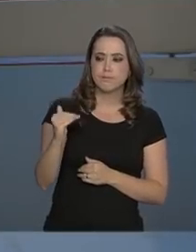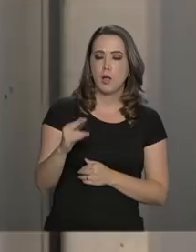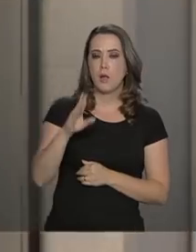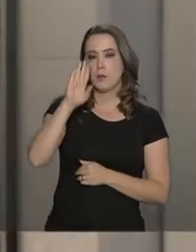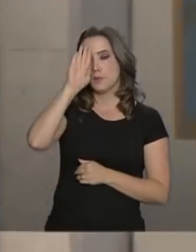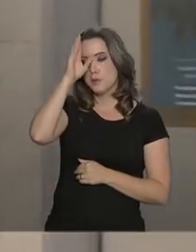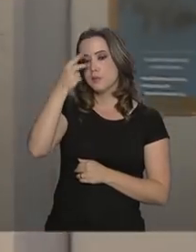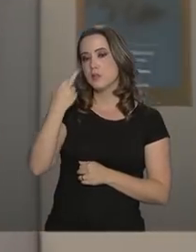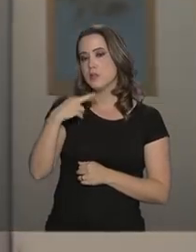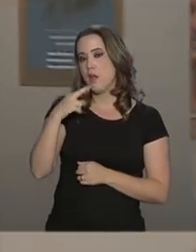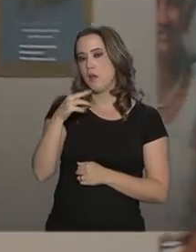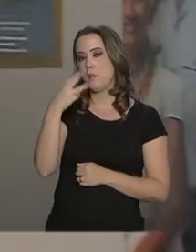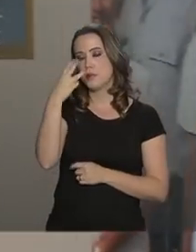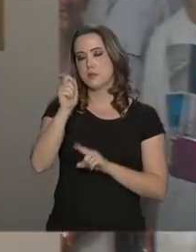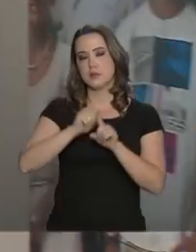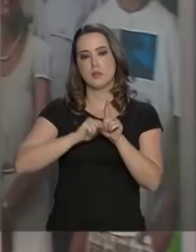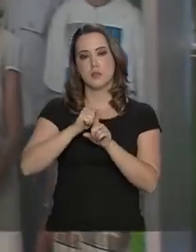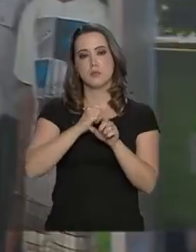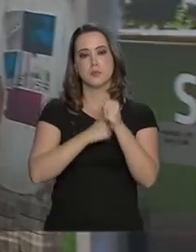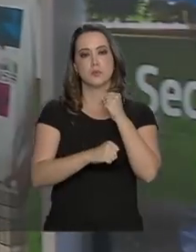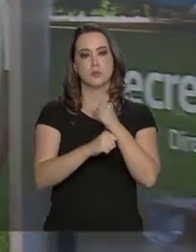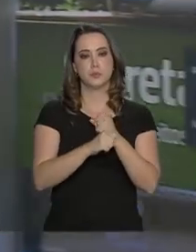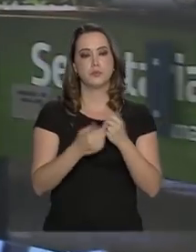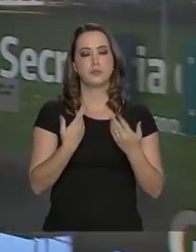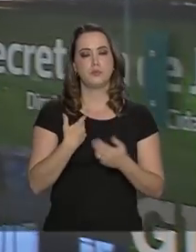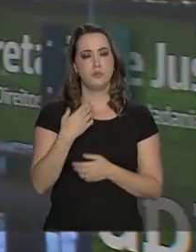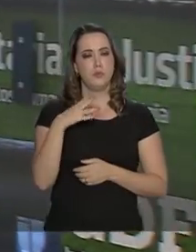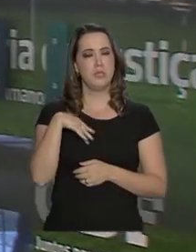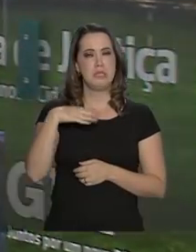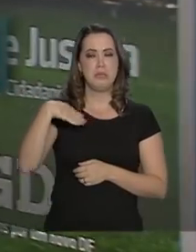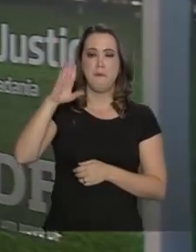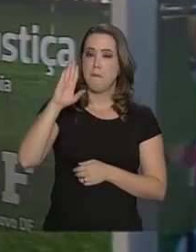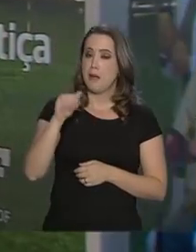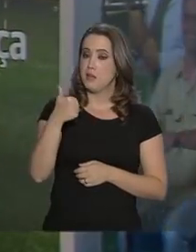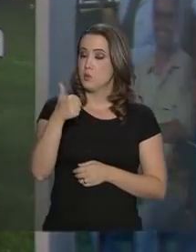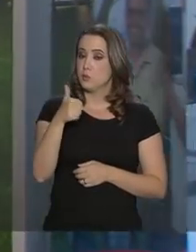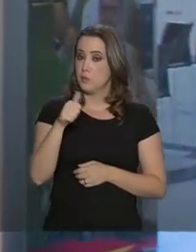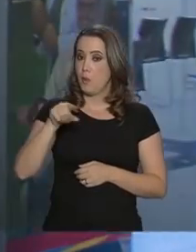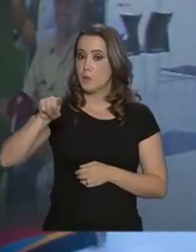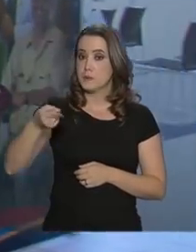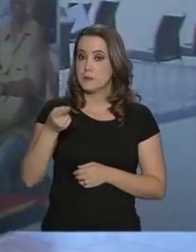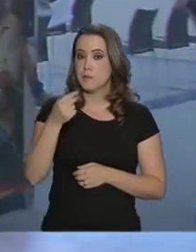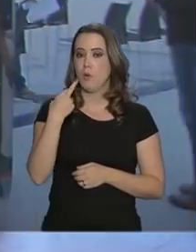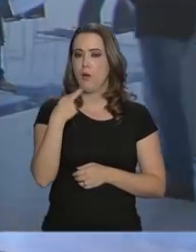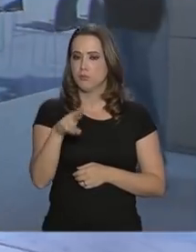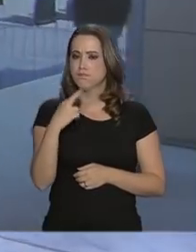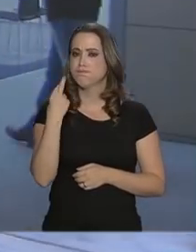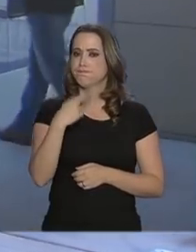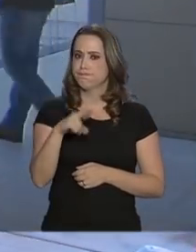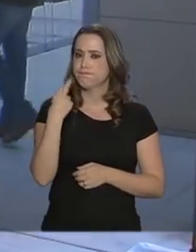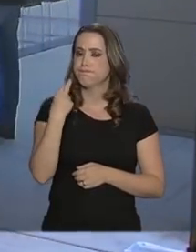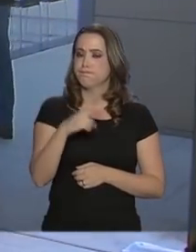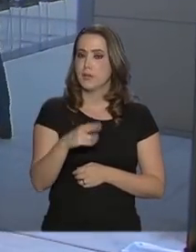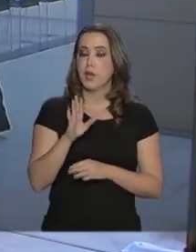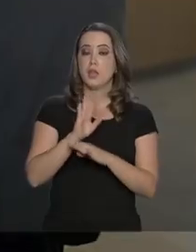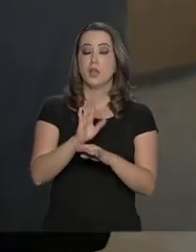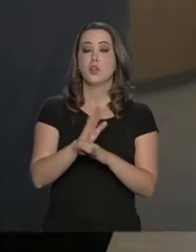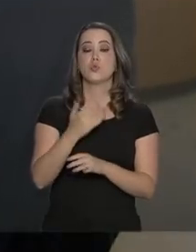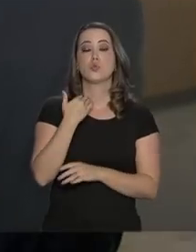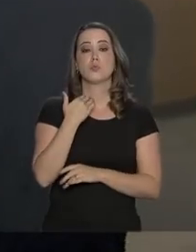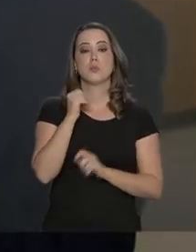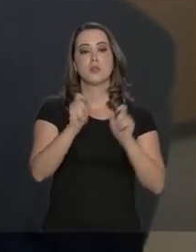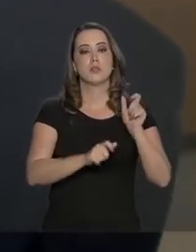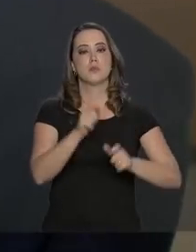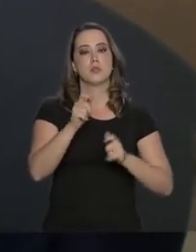feitas nos últimos três meses do ano passado. Foram registradas mais de 11 mil reclamações que ajudam os bancos e